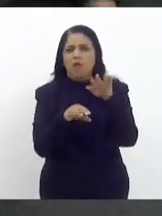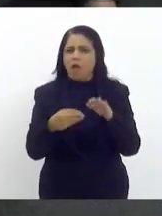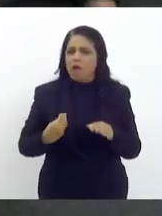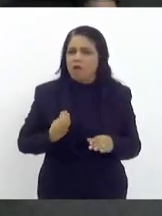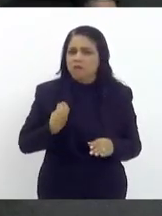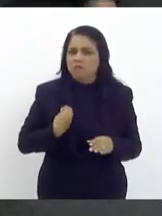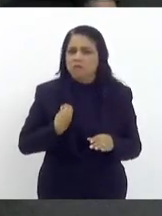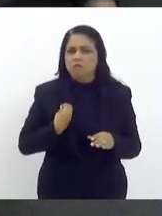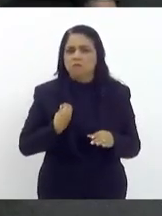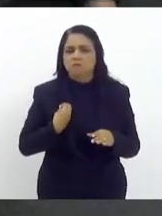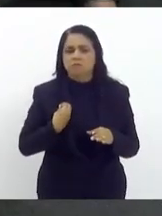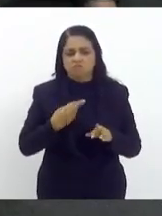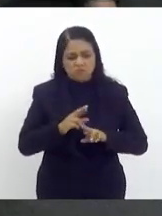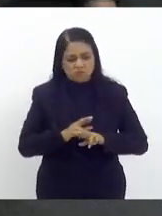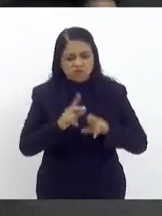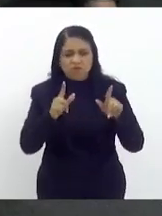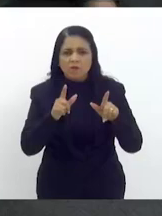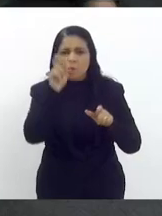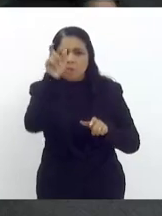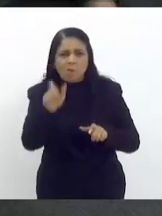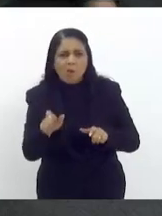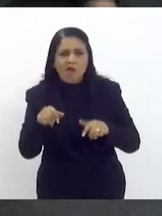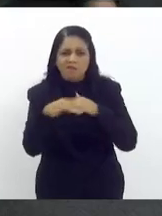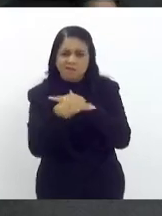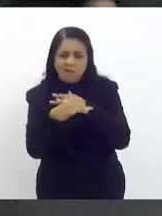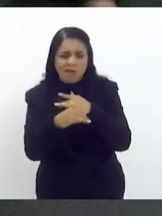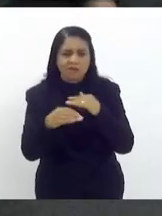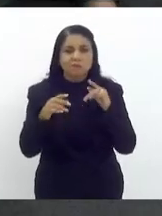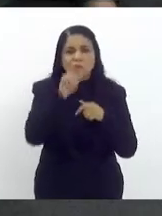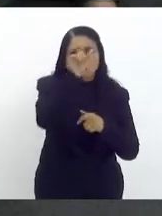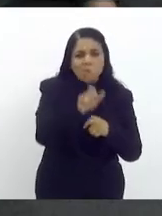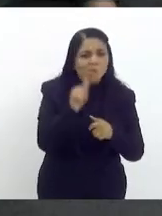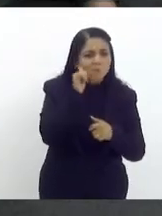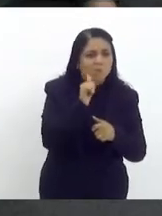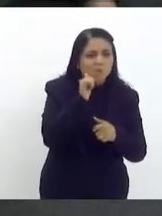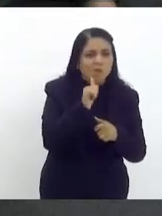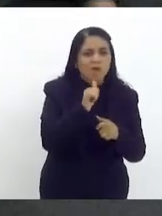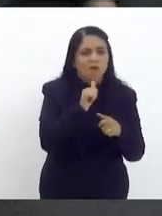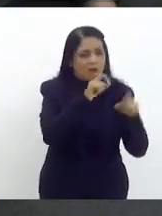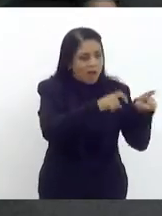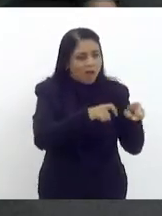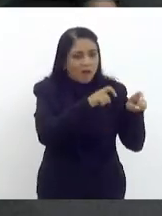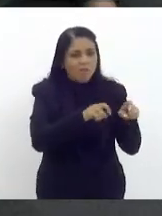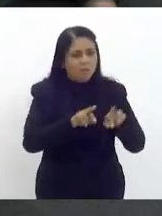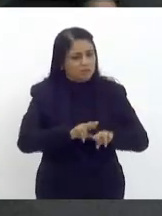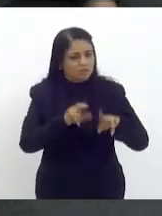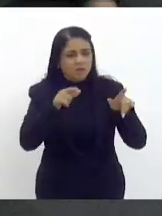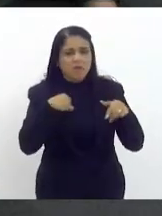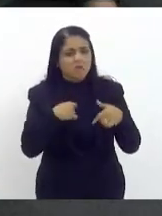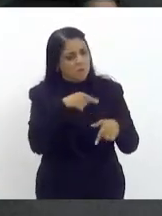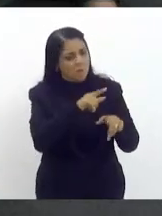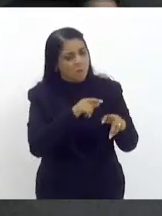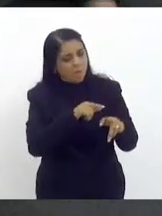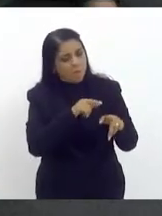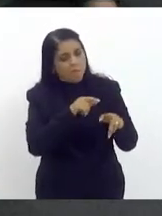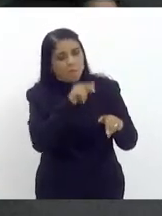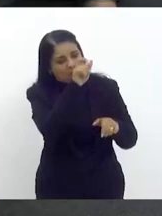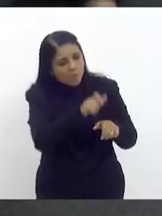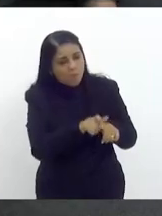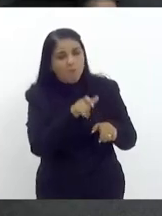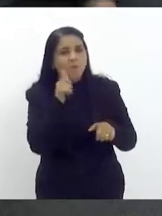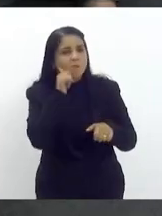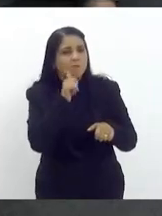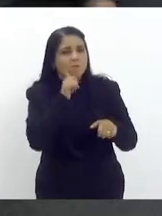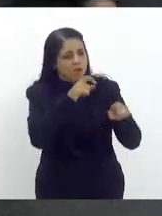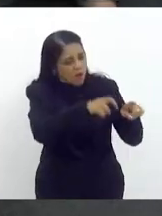a mulher do campo só para o senhor ter uma ideia elas não são basicamente as proprietárias das terras mas trabalham muito